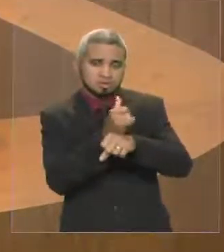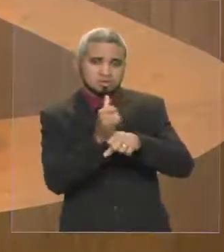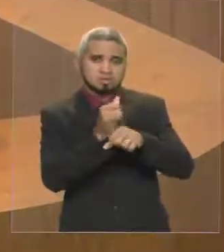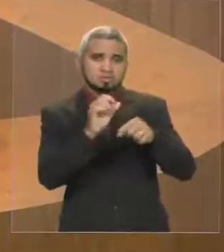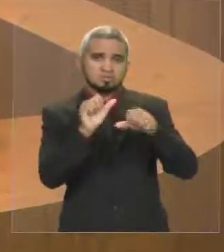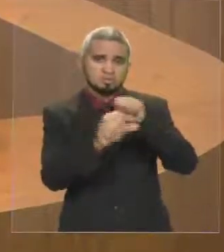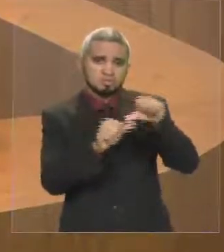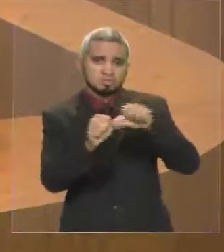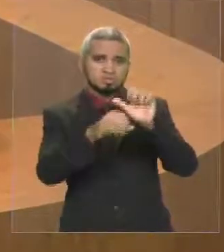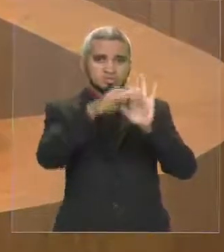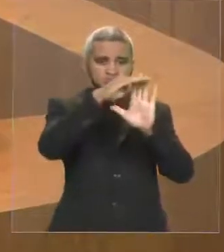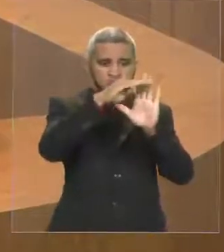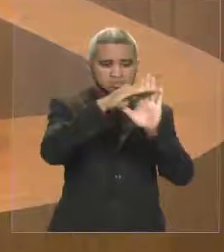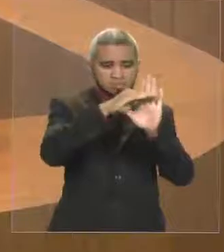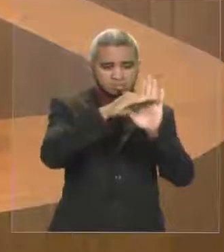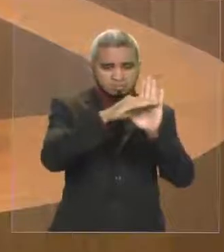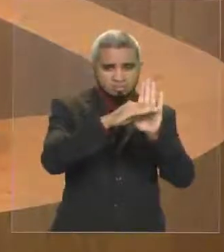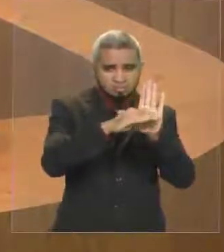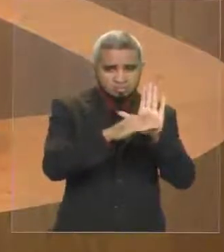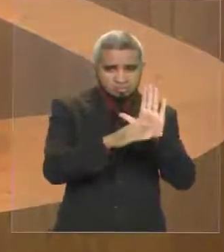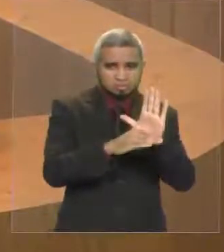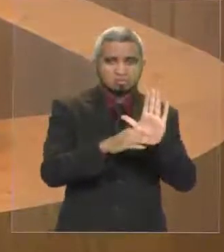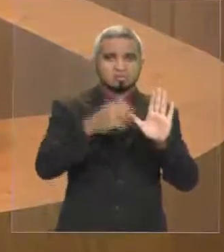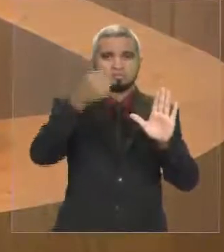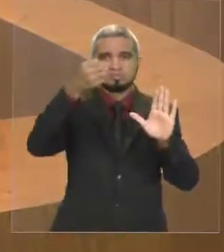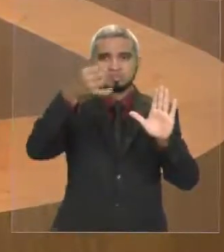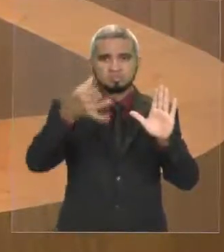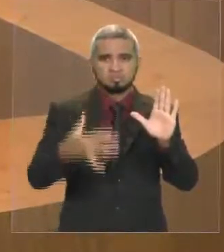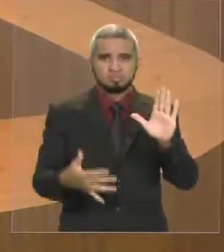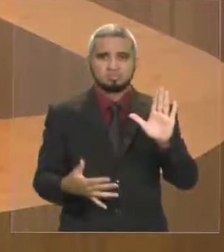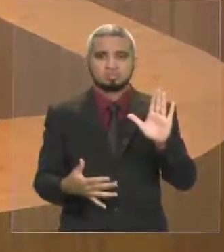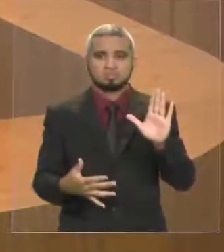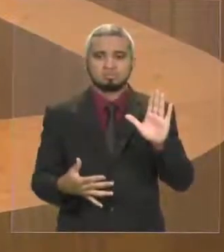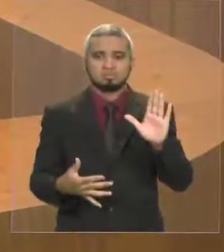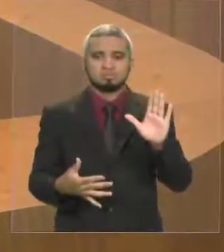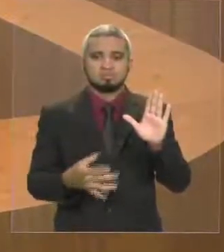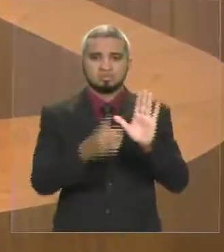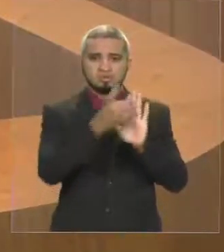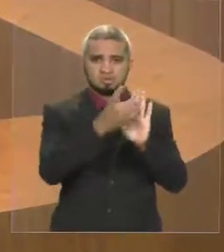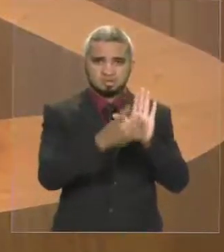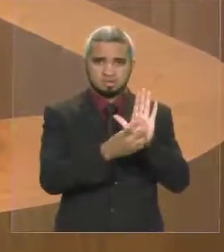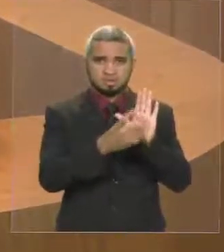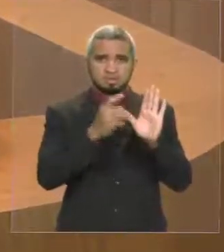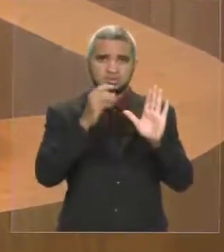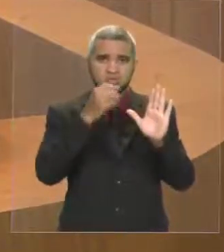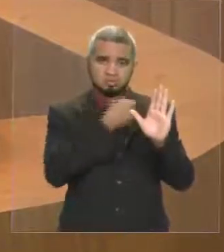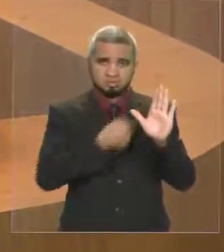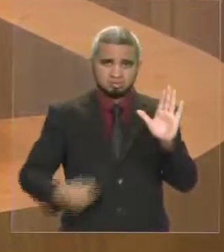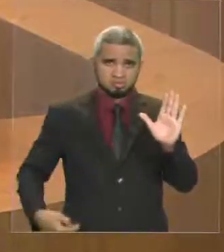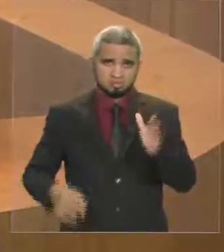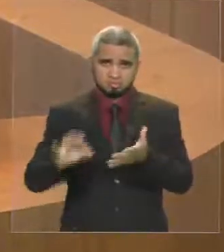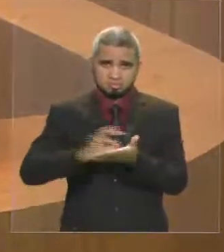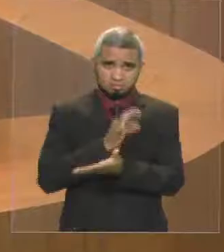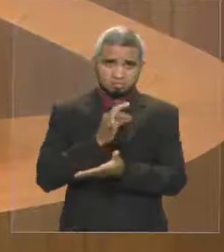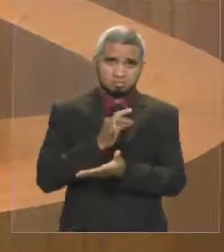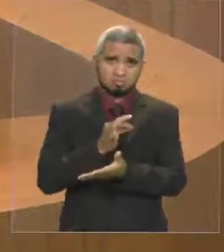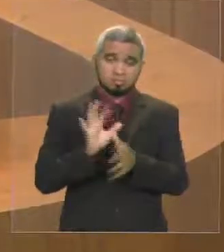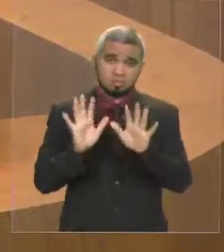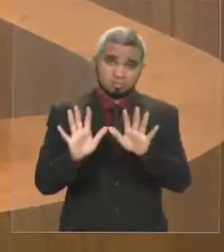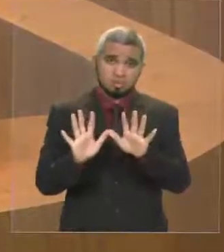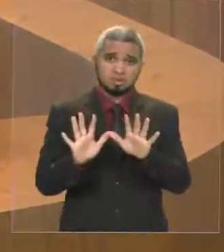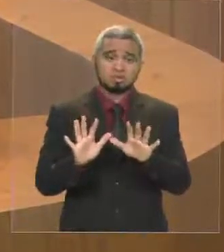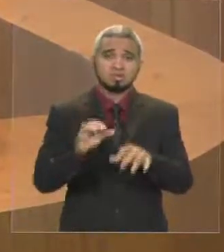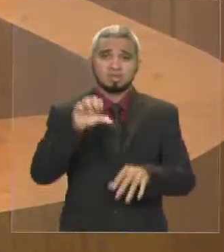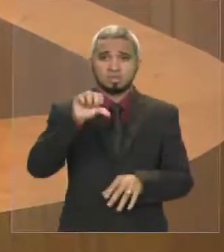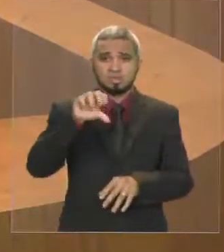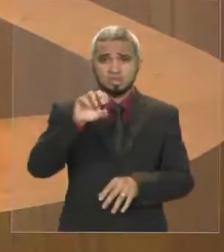no bojo do presente termo do decreto assinado pelo governador. Infelizmente, foi um prazo de 90